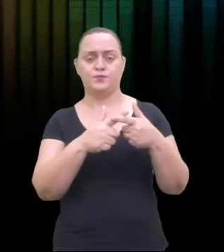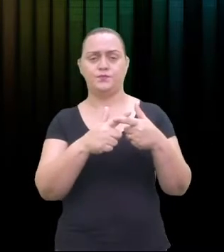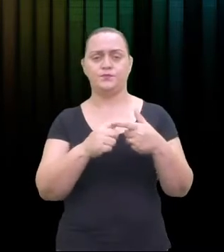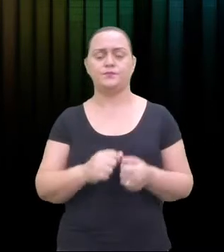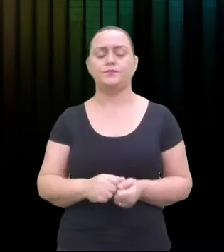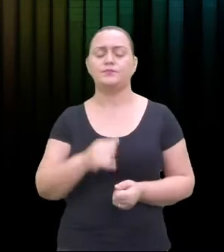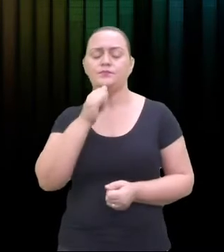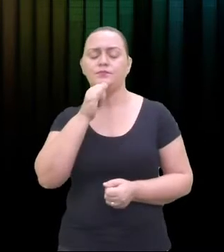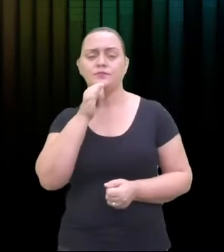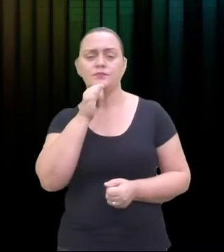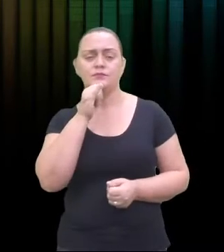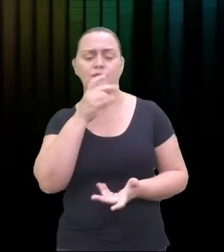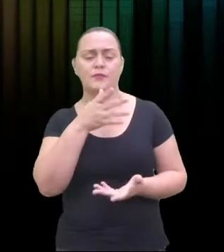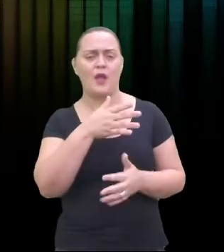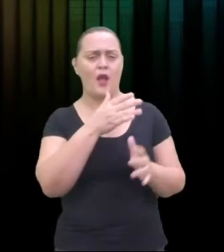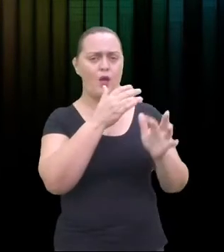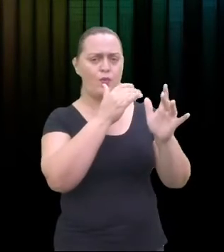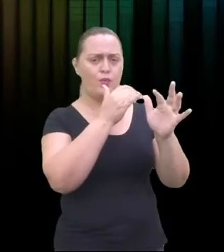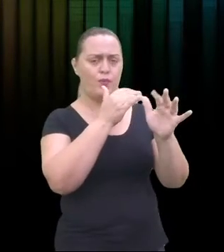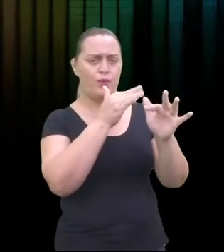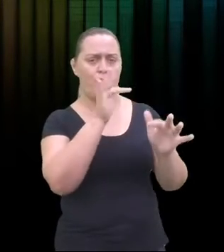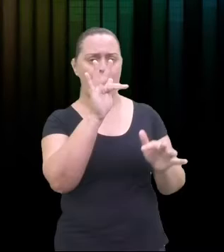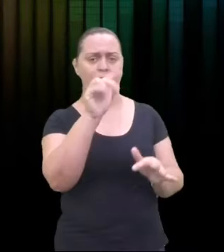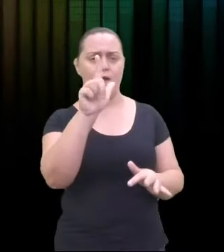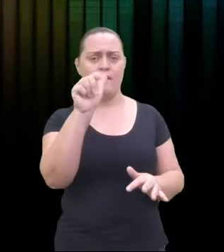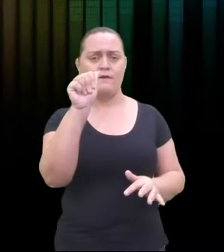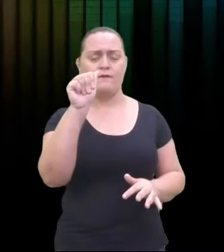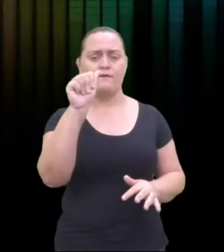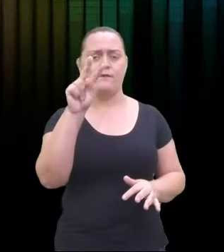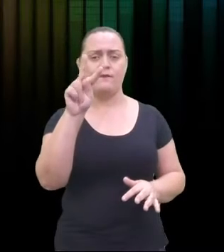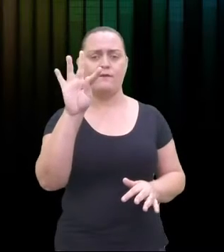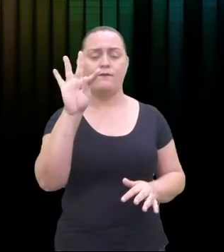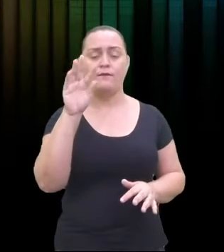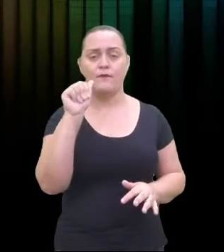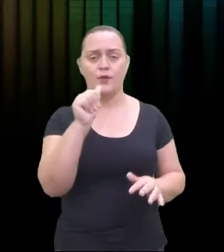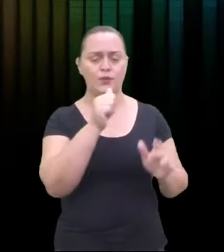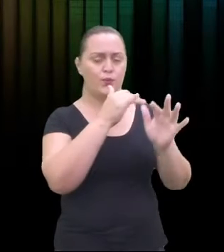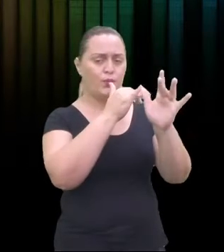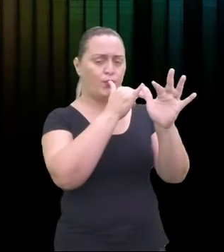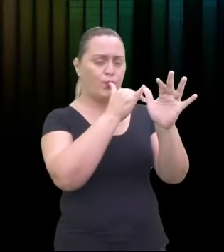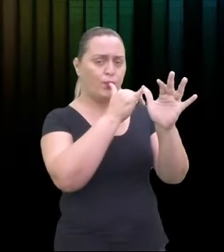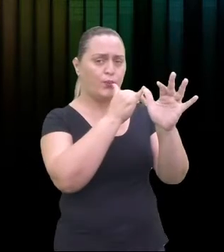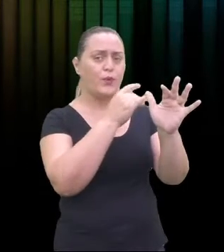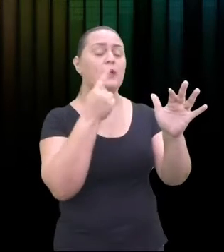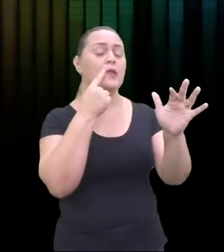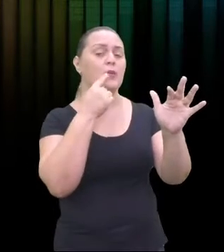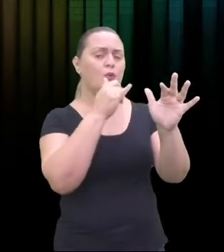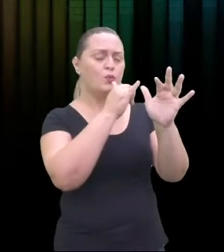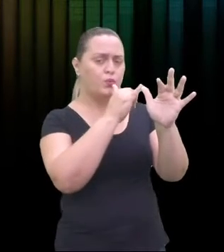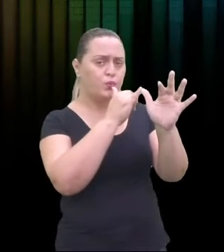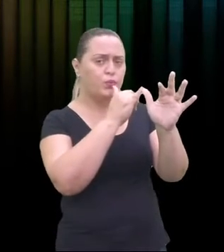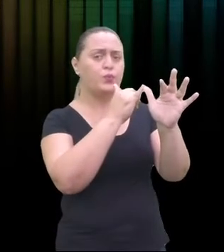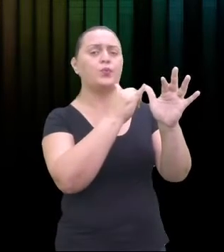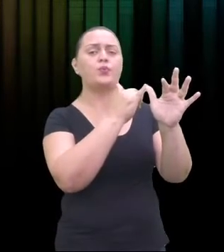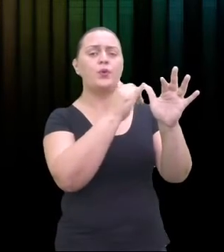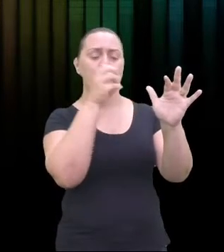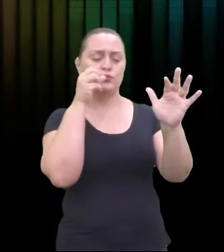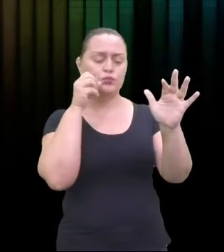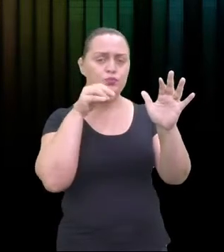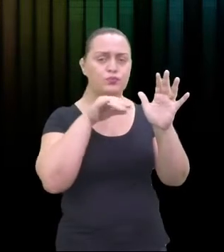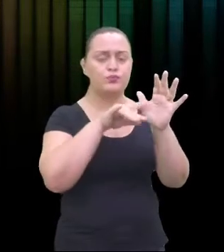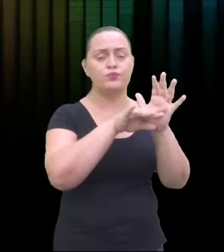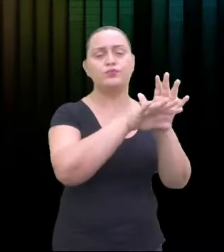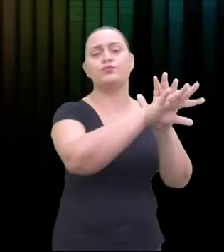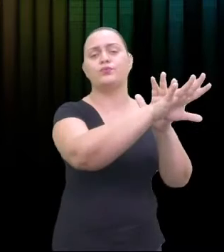No caso da flauta, ou através de uma paleta simples. No clarinete e no saxofone,